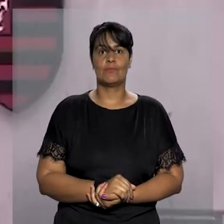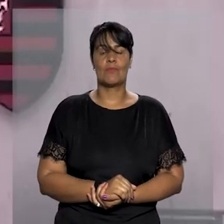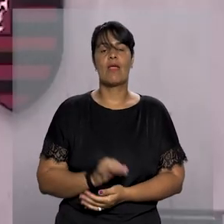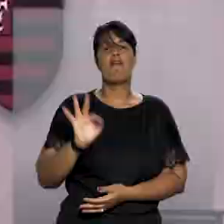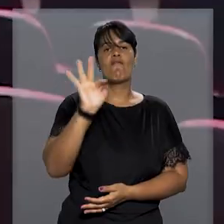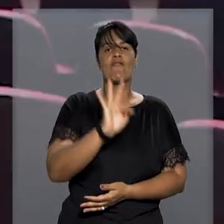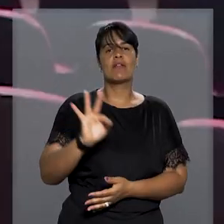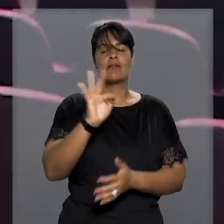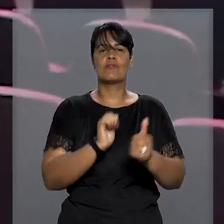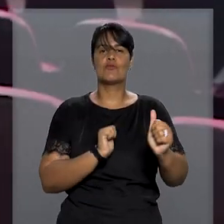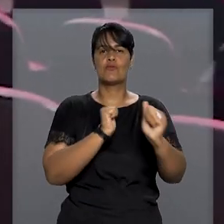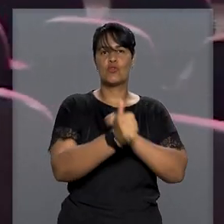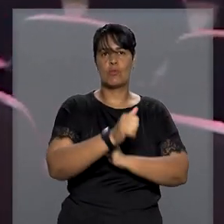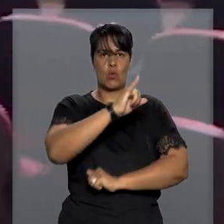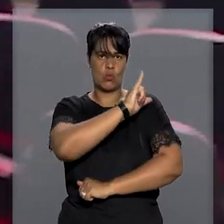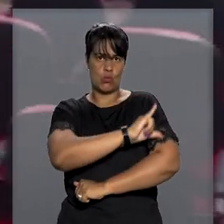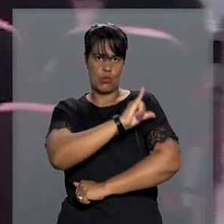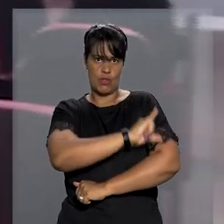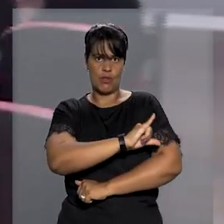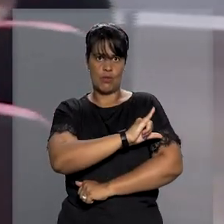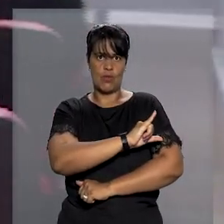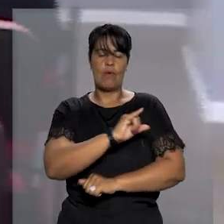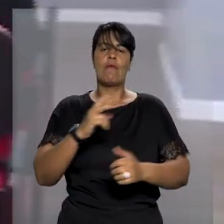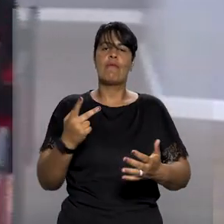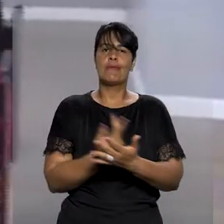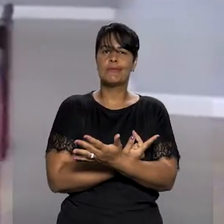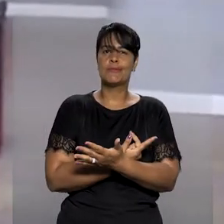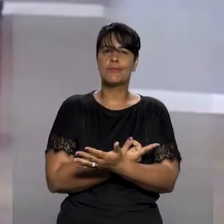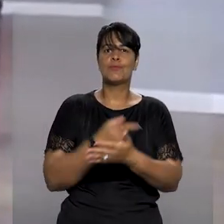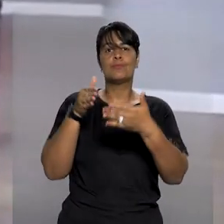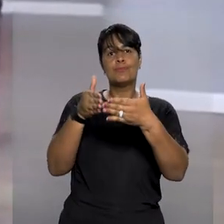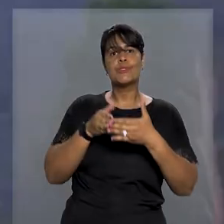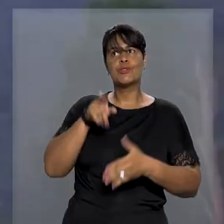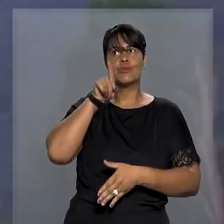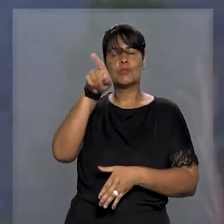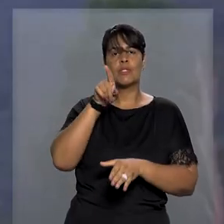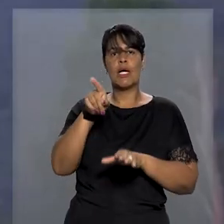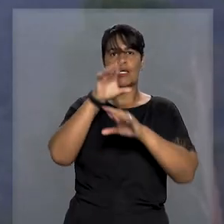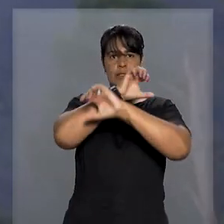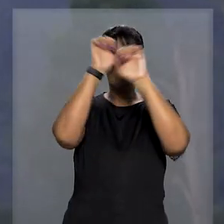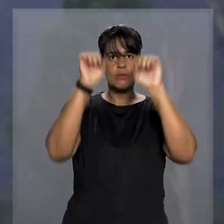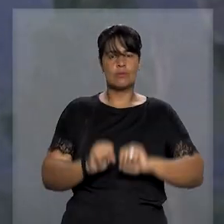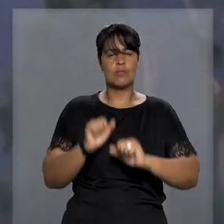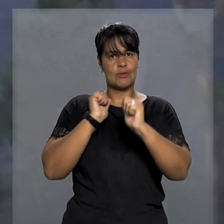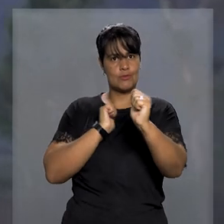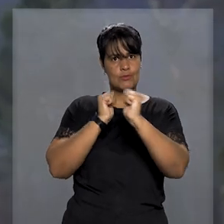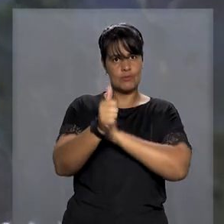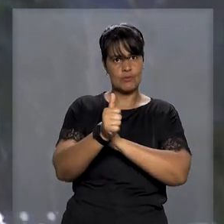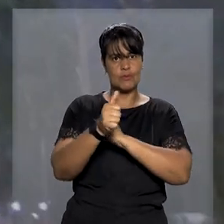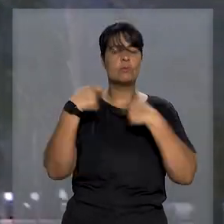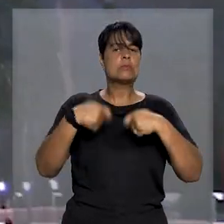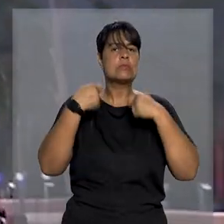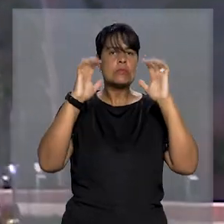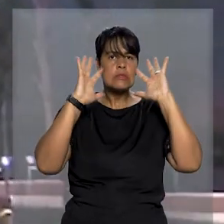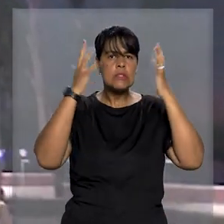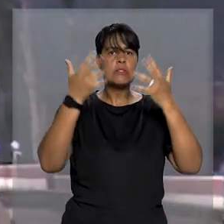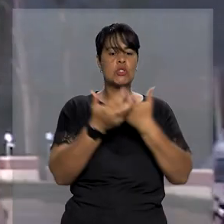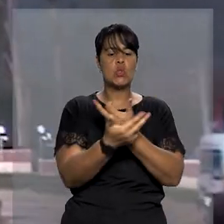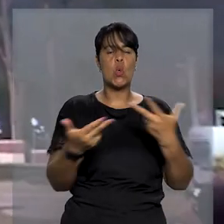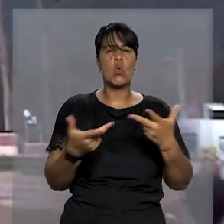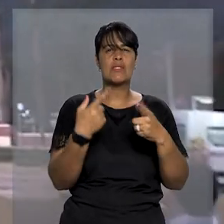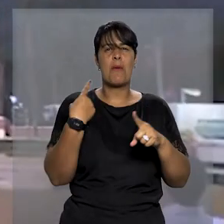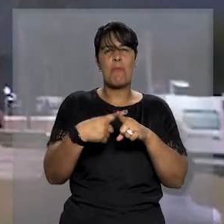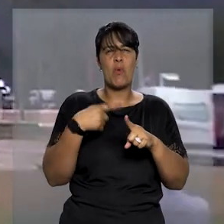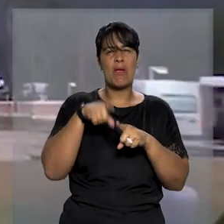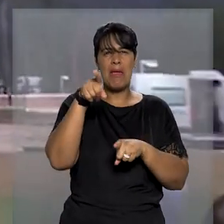Federação de Futebol do Estado do Rio de Janeiro acionou o Tribunal Arbitral do Desporto para resolver uma divergência com o Clube de Regatas do